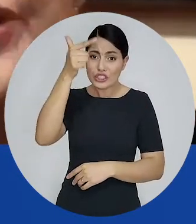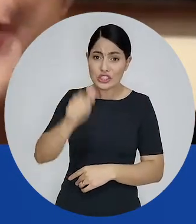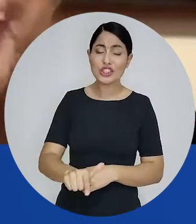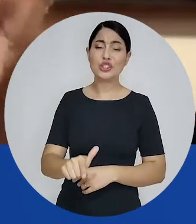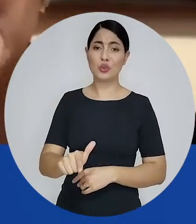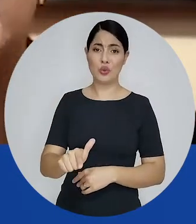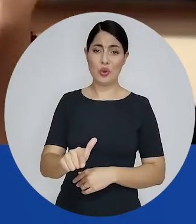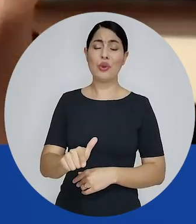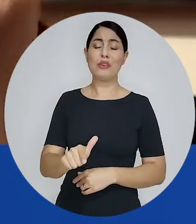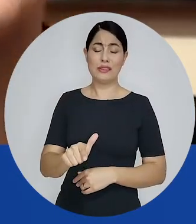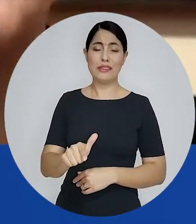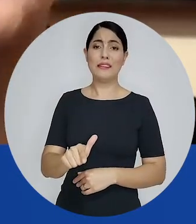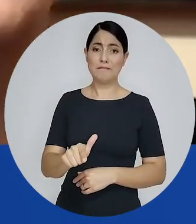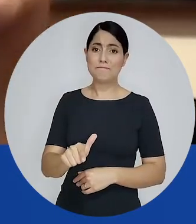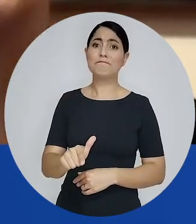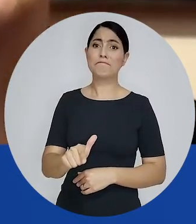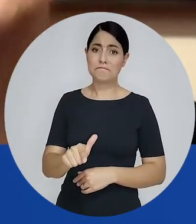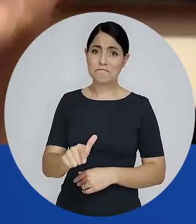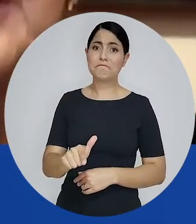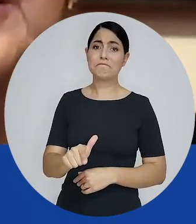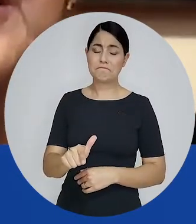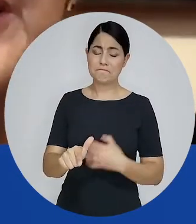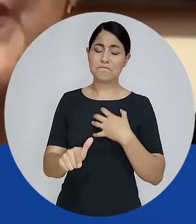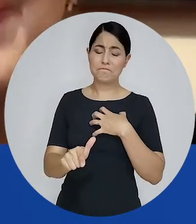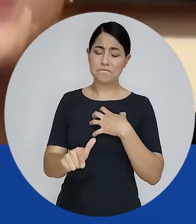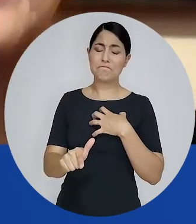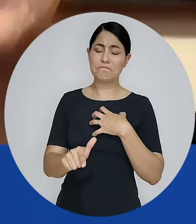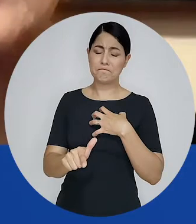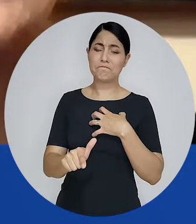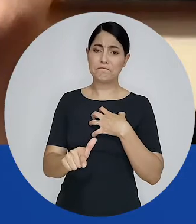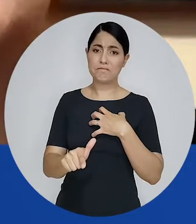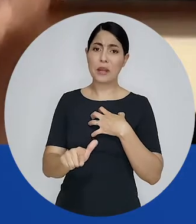diante de um caminho que,